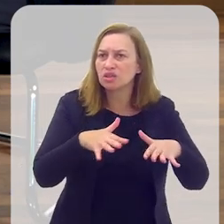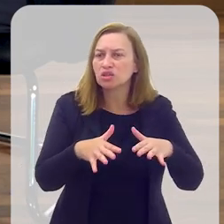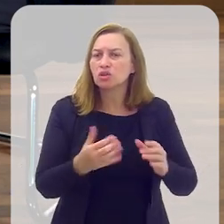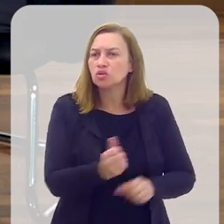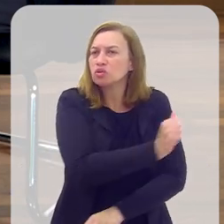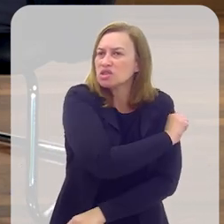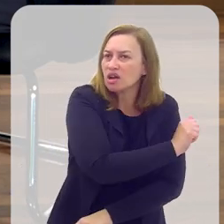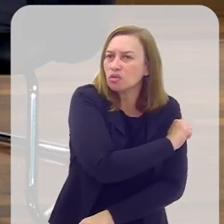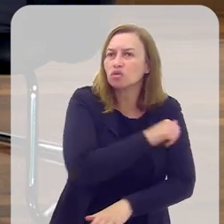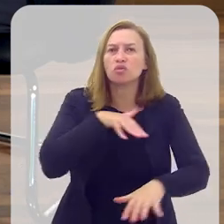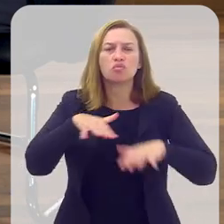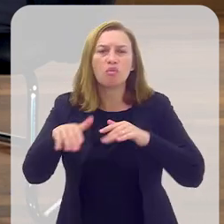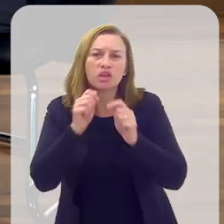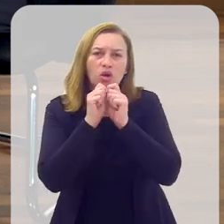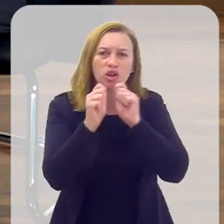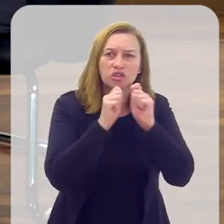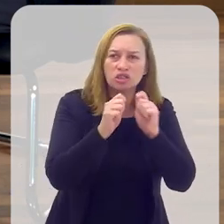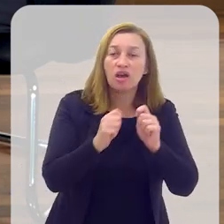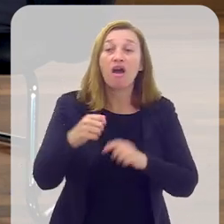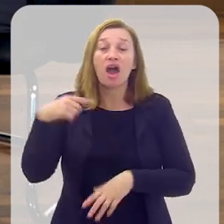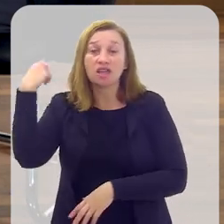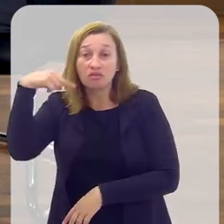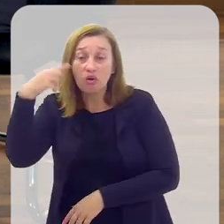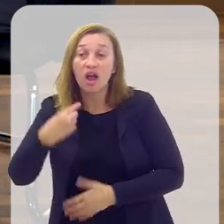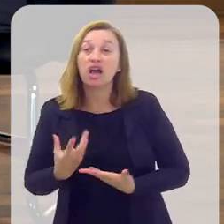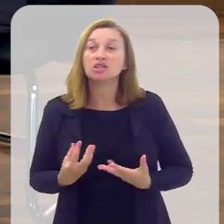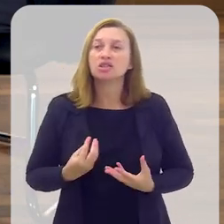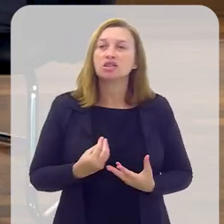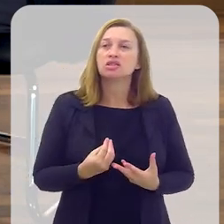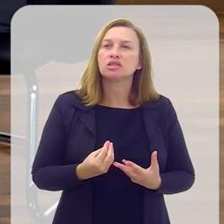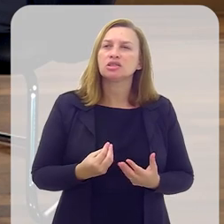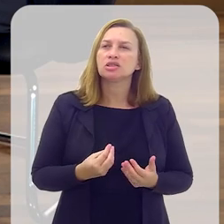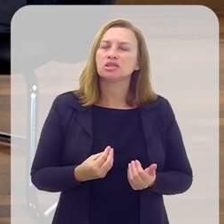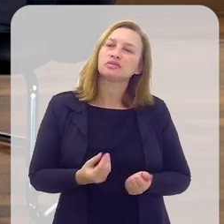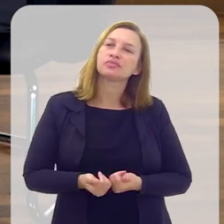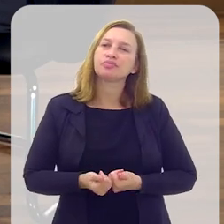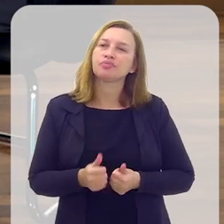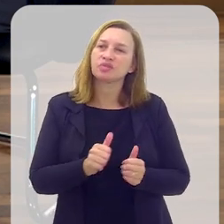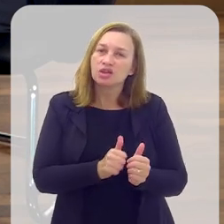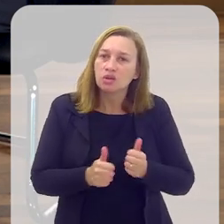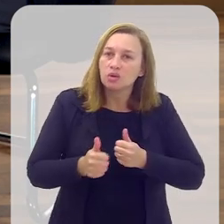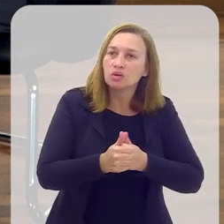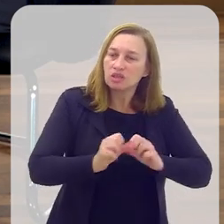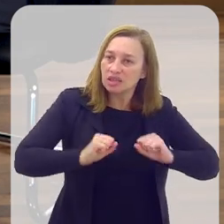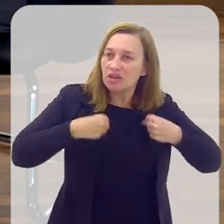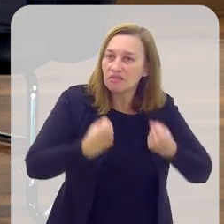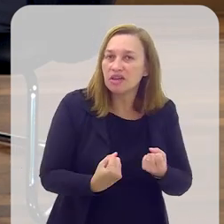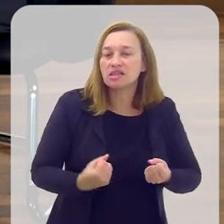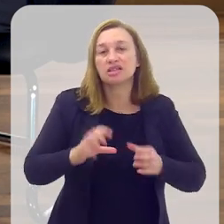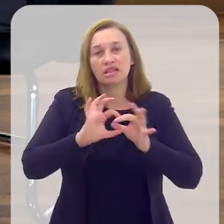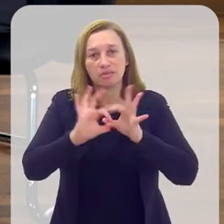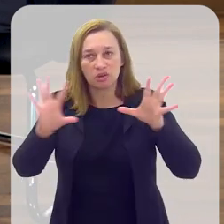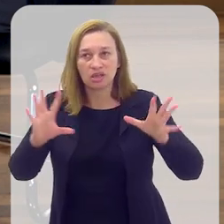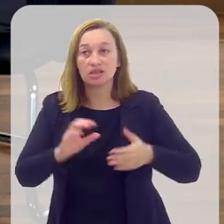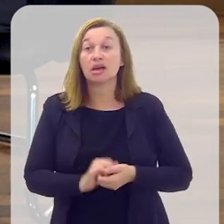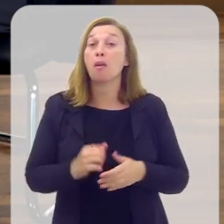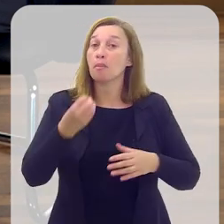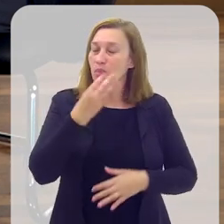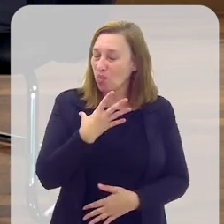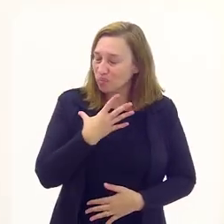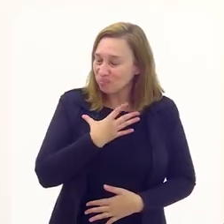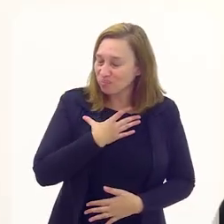dos movimentos, movimentos estudantil, movimentos de jornalistas, advogados, que se colocaram ali na busca da defesa da